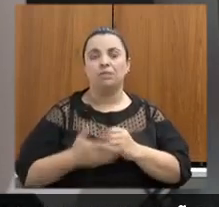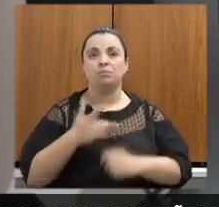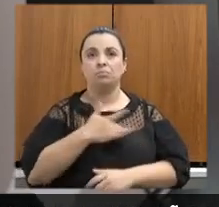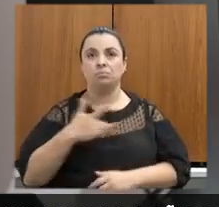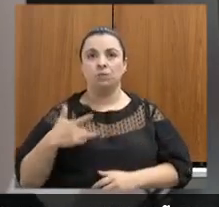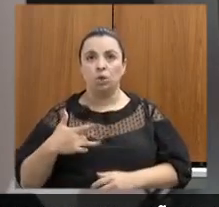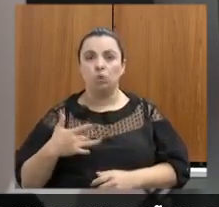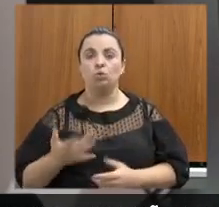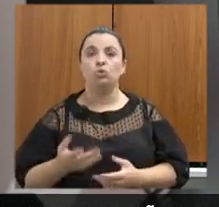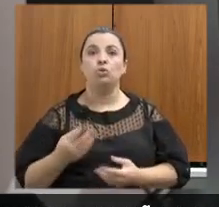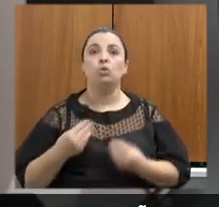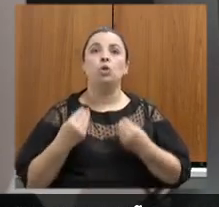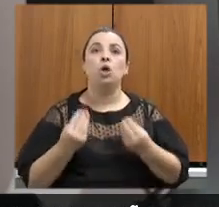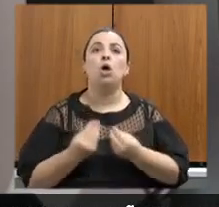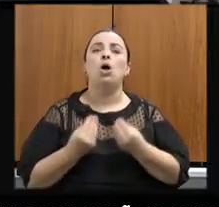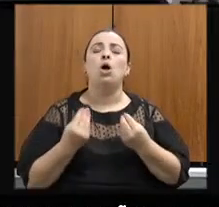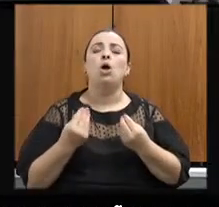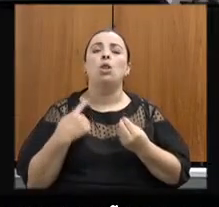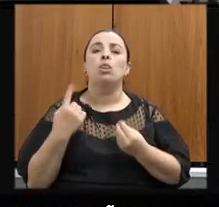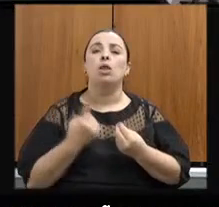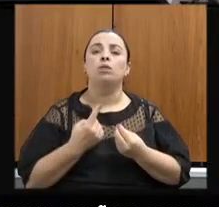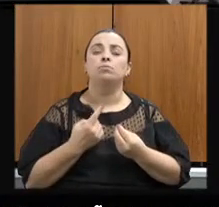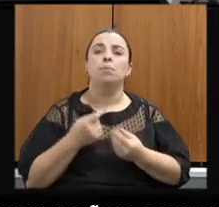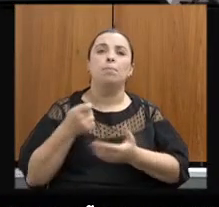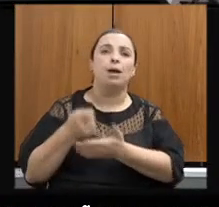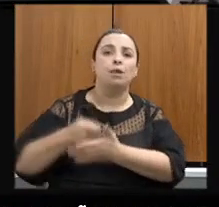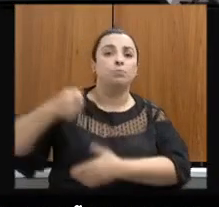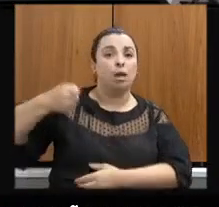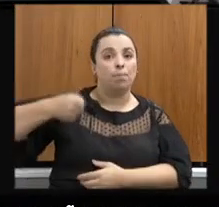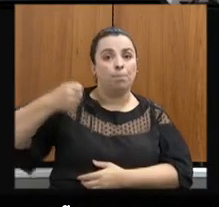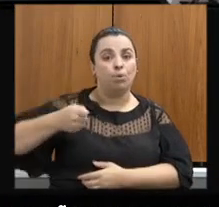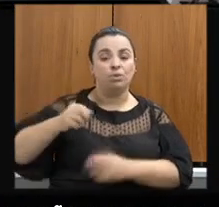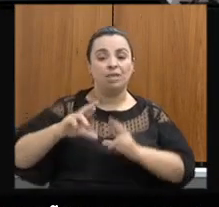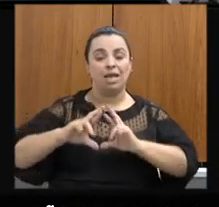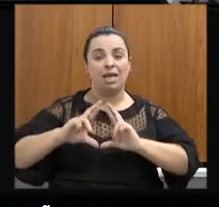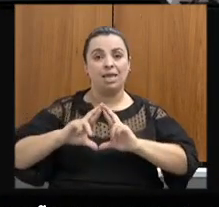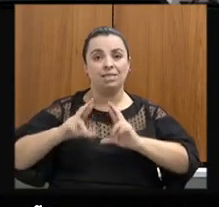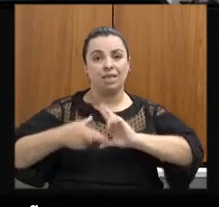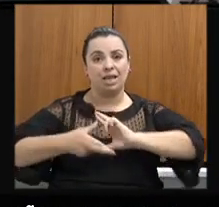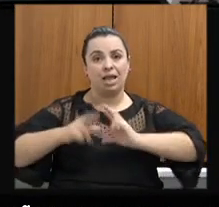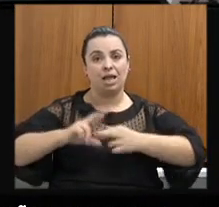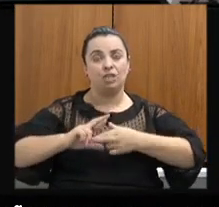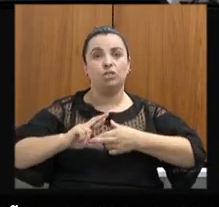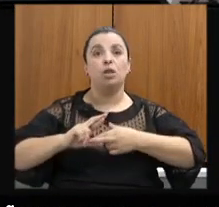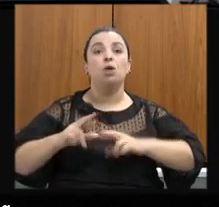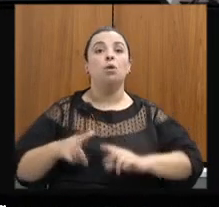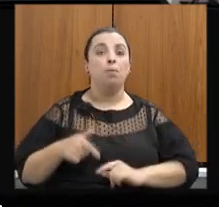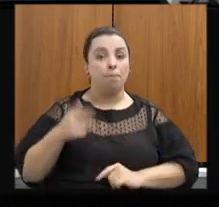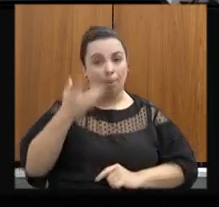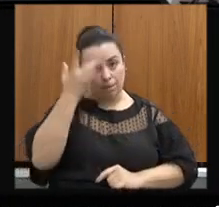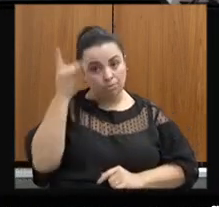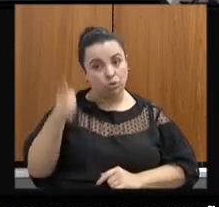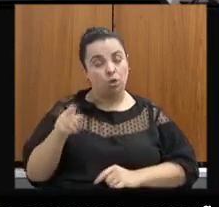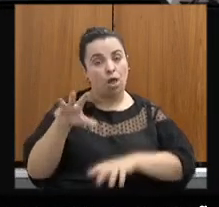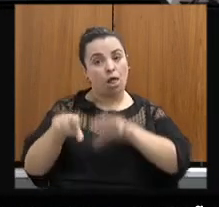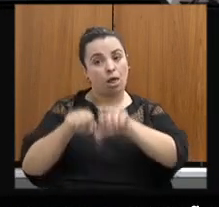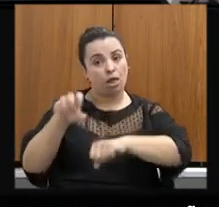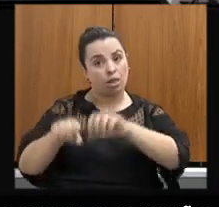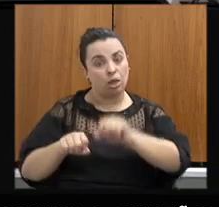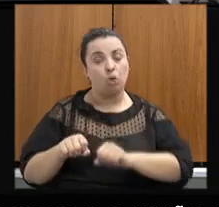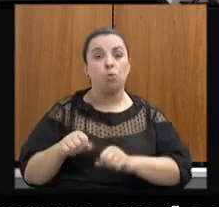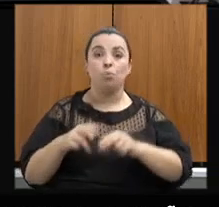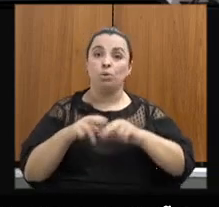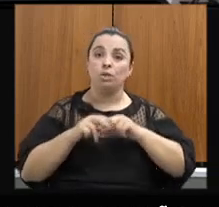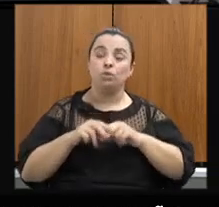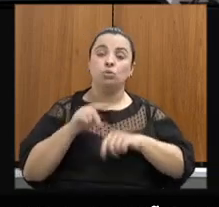atrasos do pagamento da Bolsa Reciclagem, o pagamento por serviços ambientais aos catadores, que, especialmente no momento de